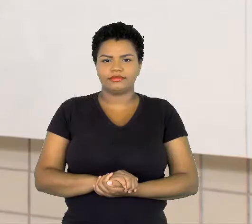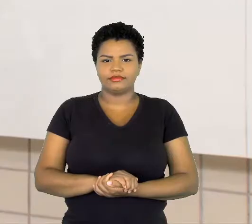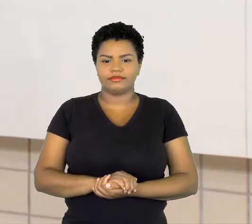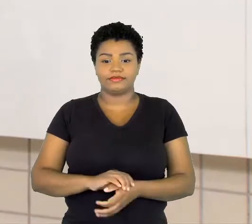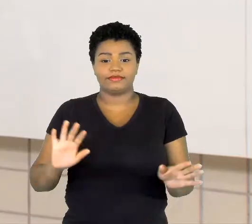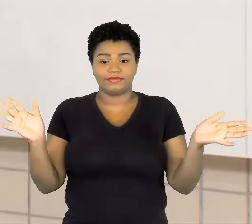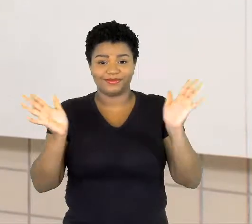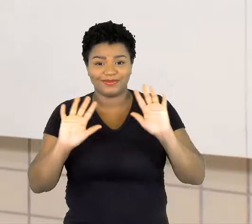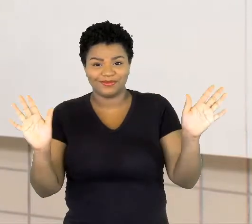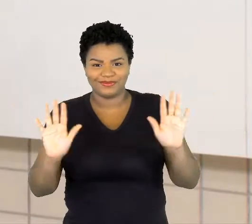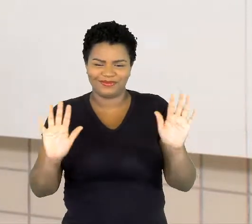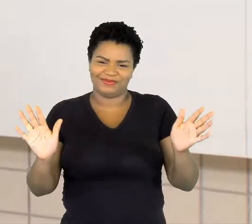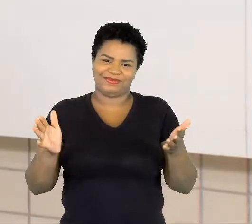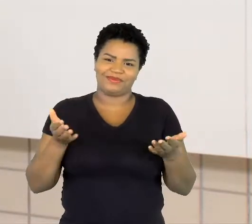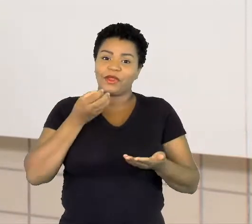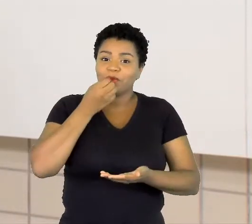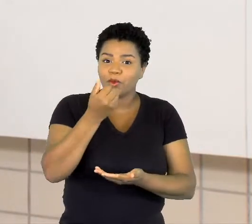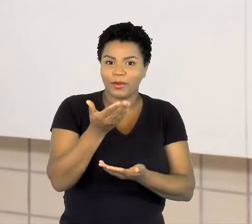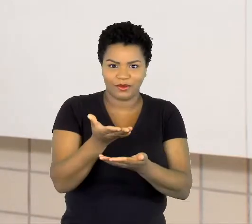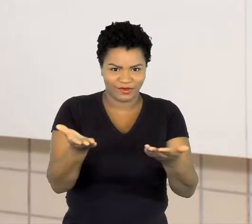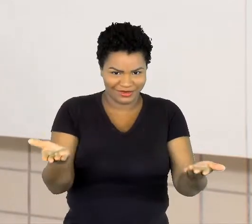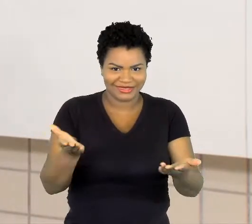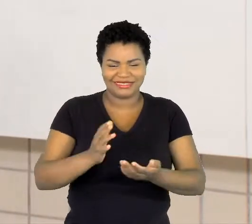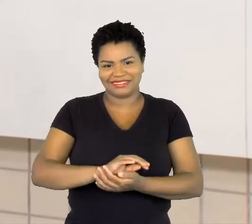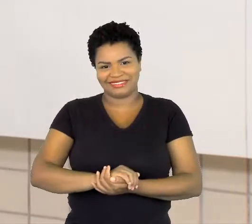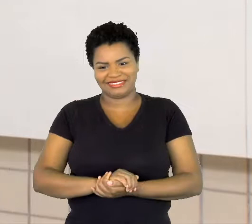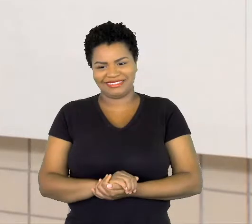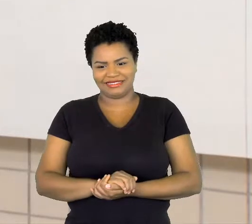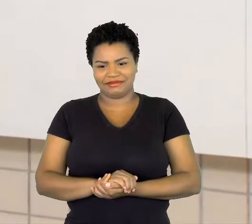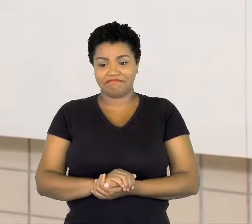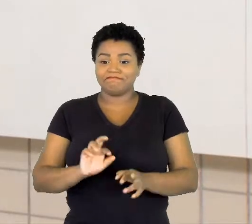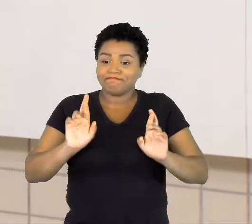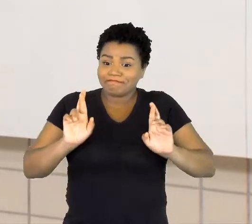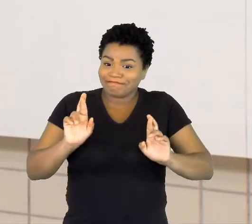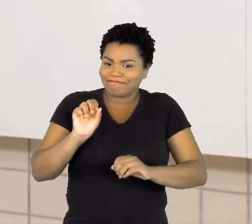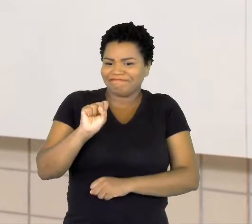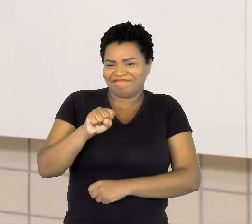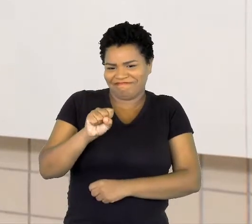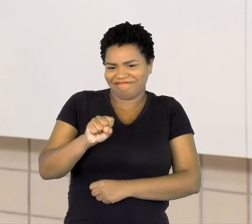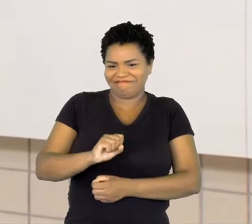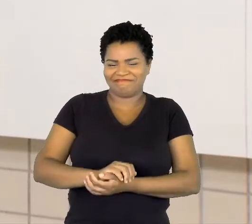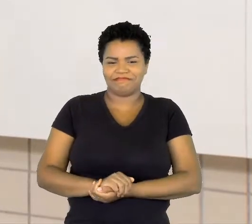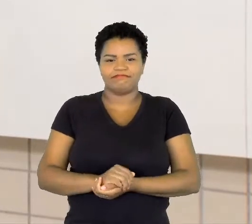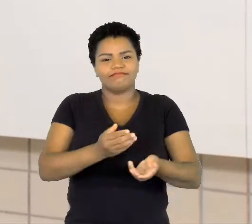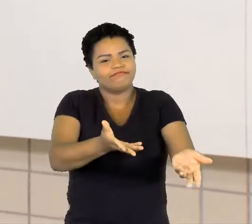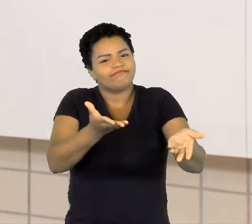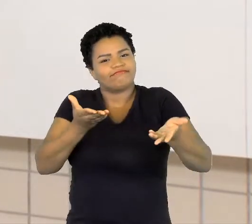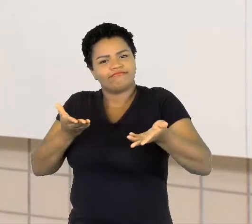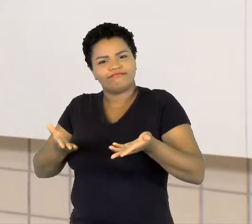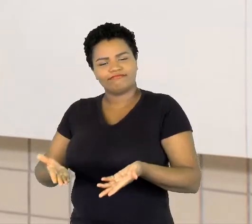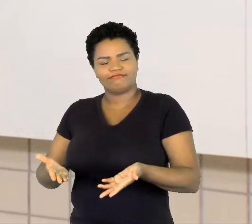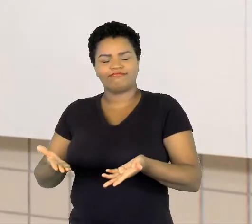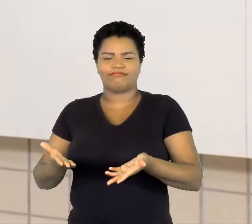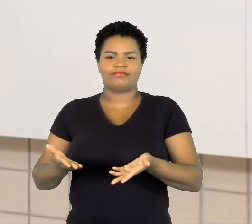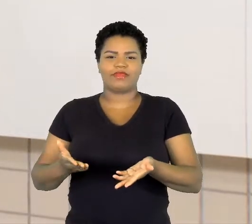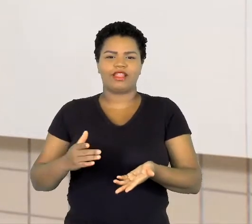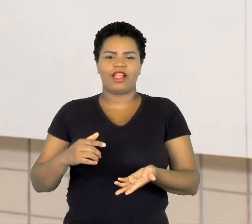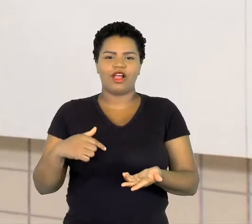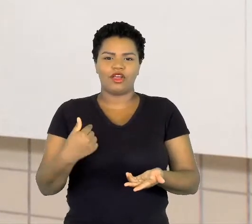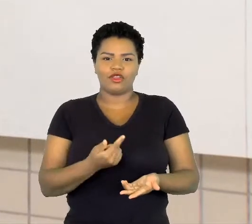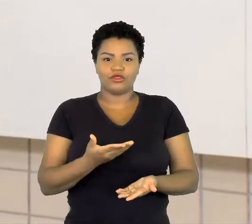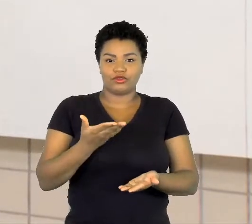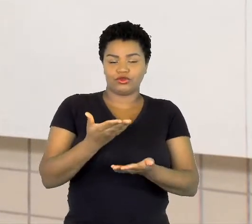Olá pessoal, tudo bem com vocês? Esperamos que sim. Sejam todos bem-vindos ao nosso canal de estudos